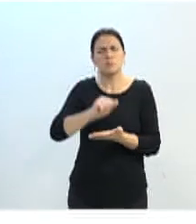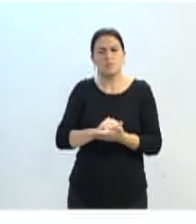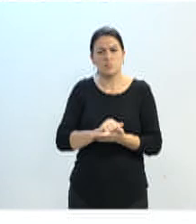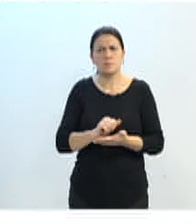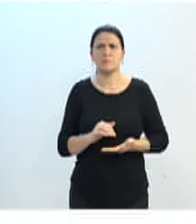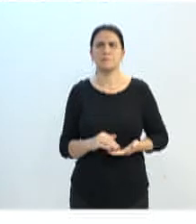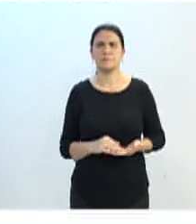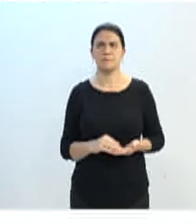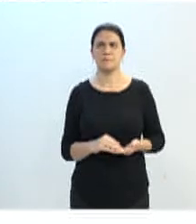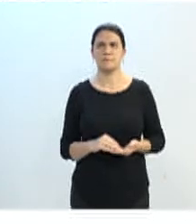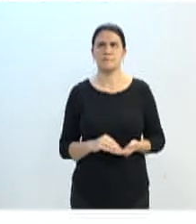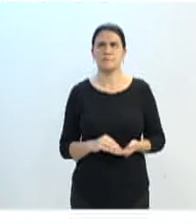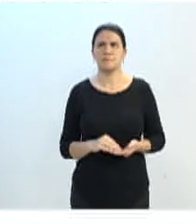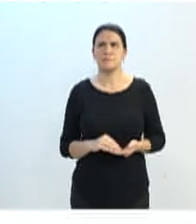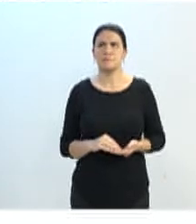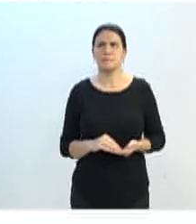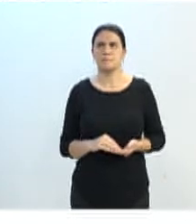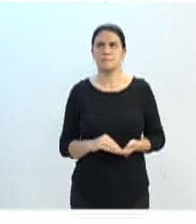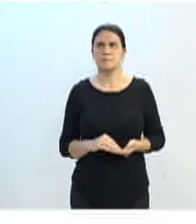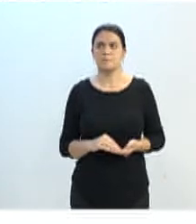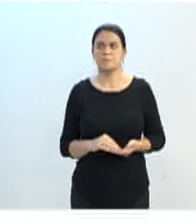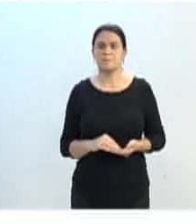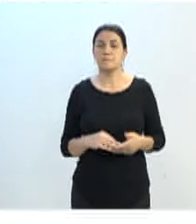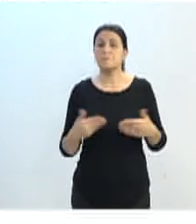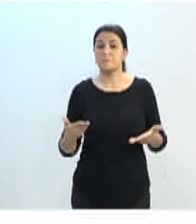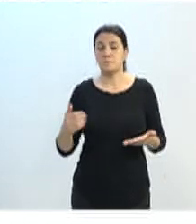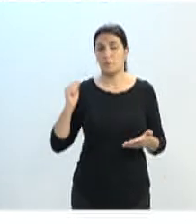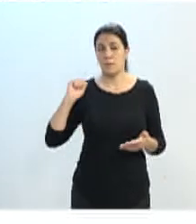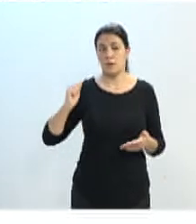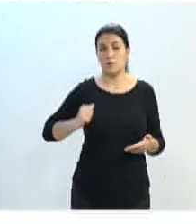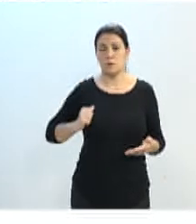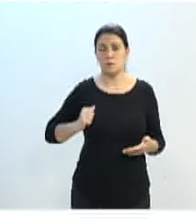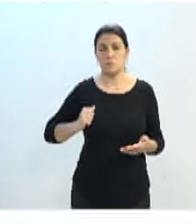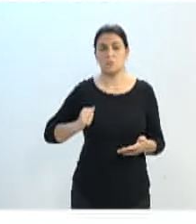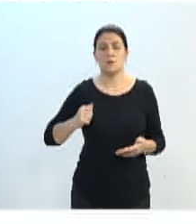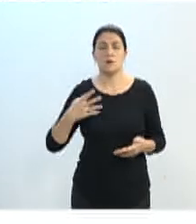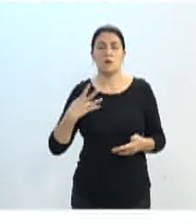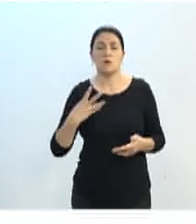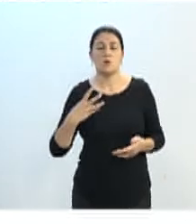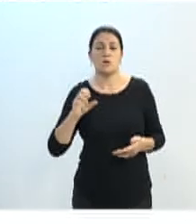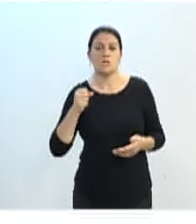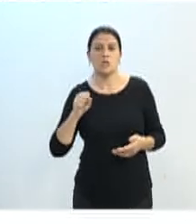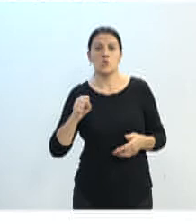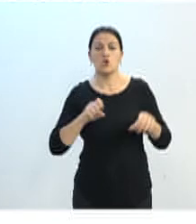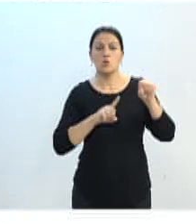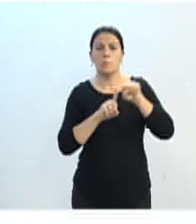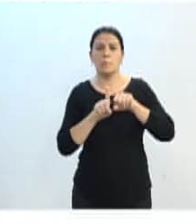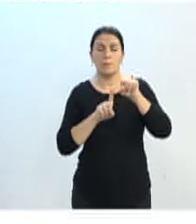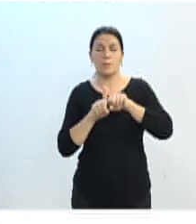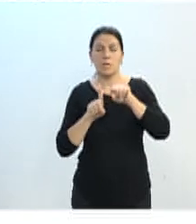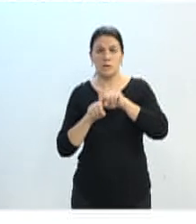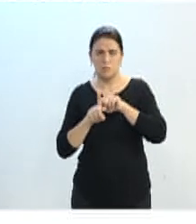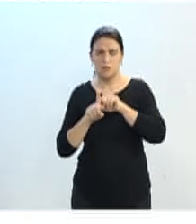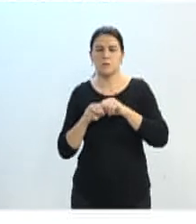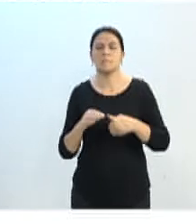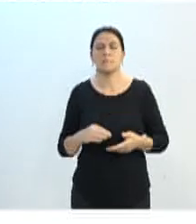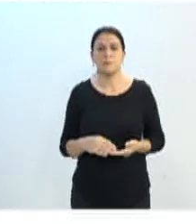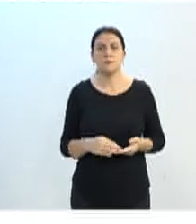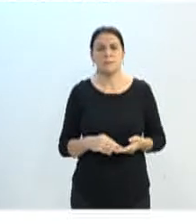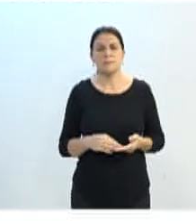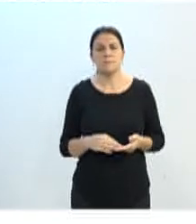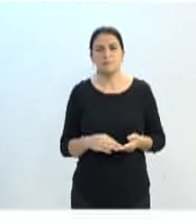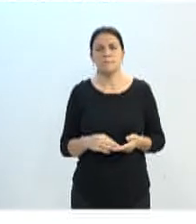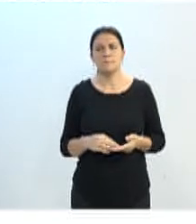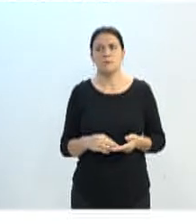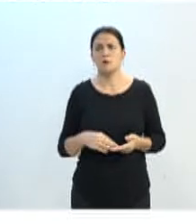atendidos. Bom, a Bolsa, então, o curso é de 48 meses. Então, os 48 meses são